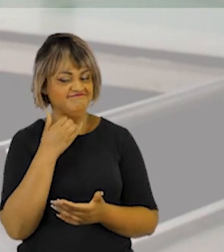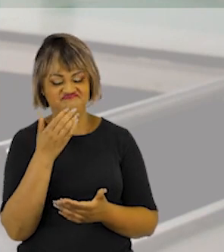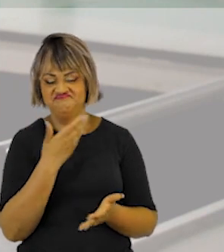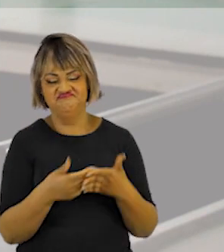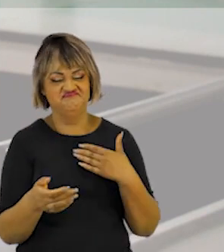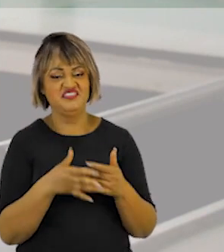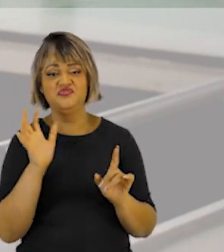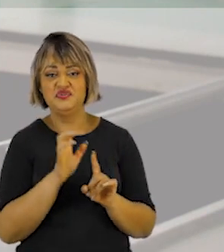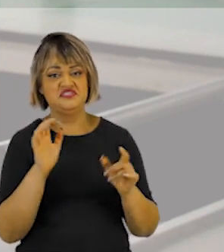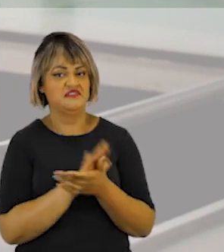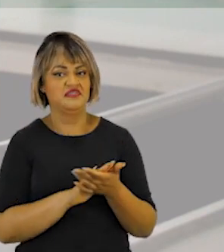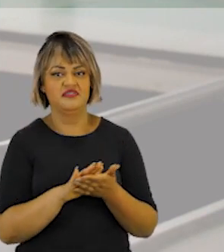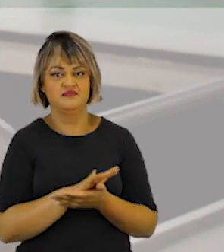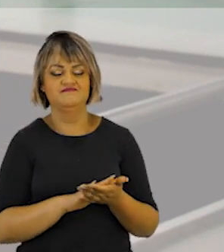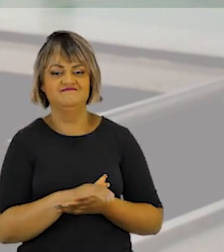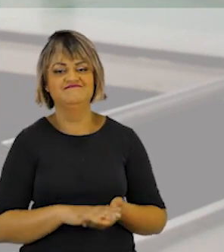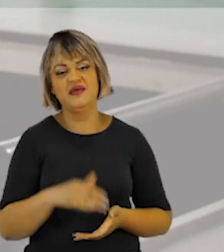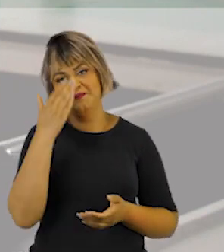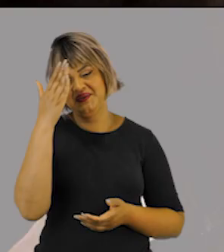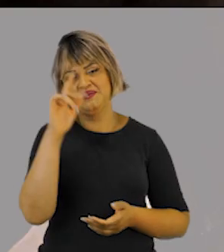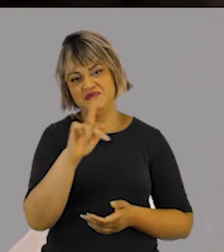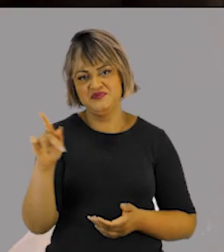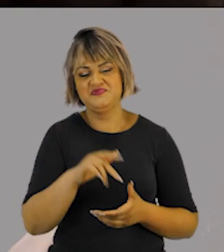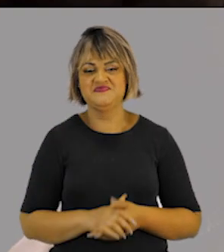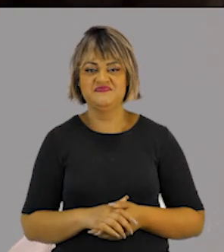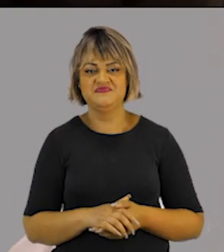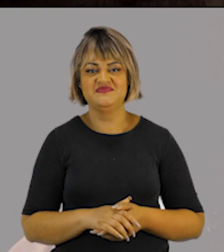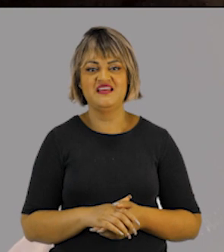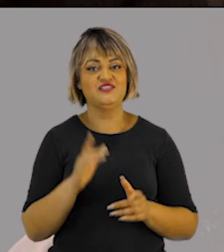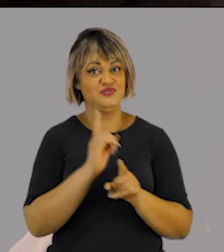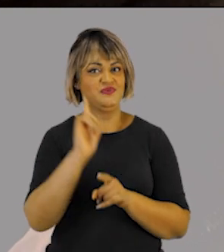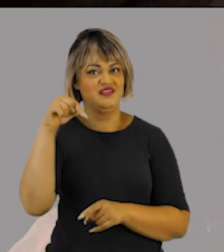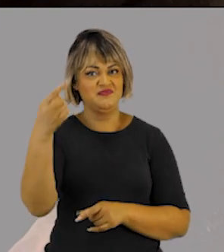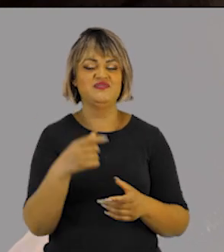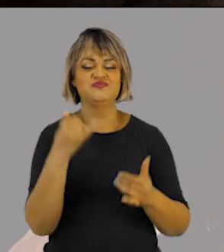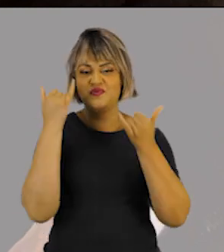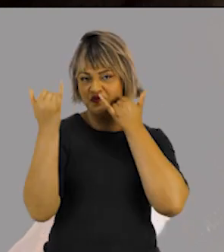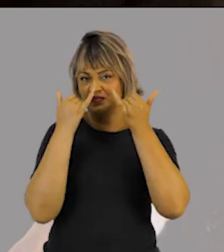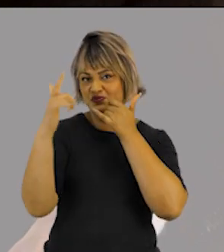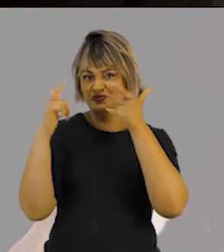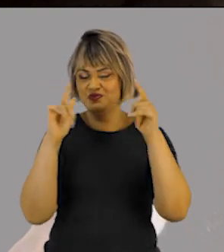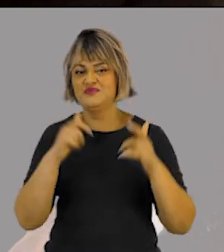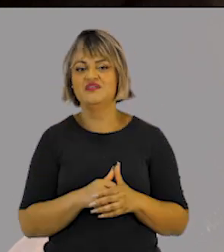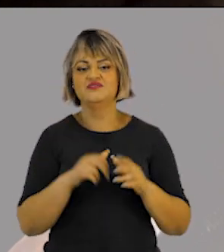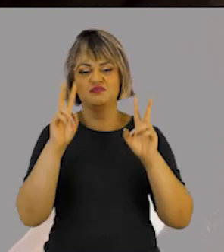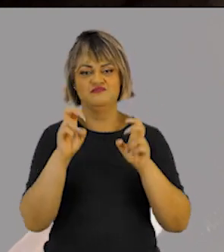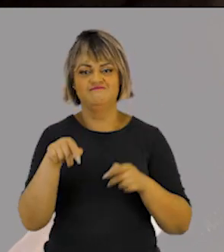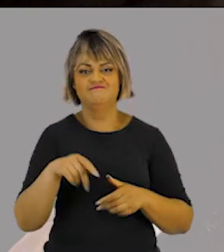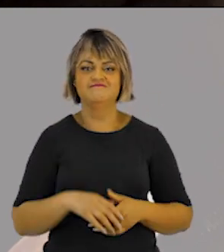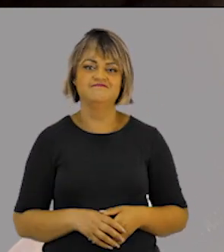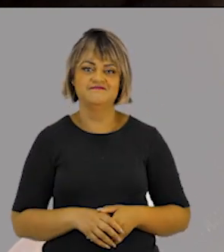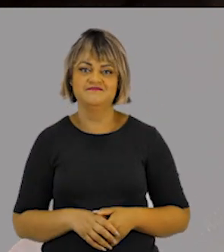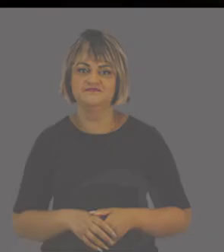servem nem mesmo para anular a eleição, como se fala. Muito obrigada, viu, professor. Eu que agradeço. Até a próxima, viu, gente, com mais informações